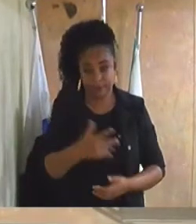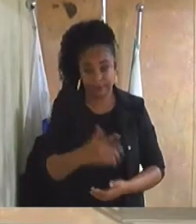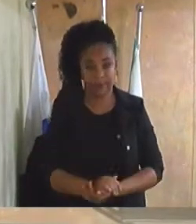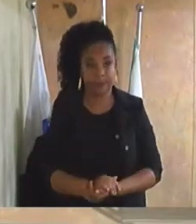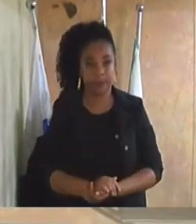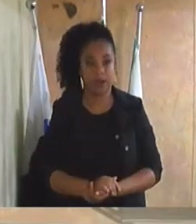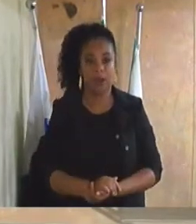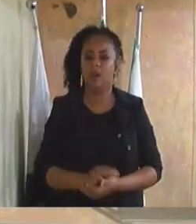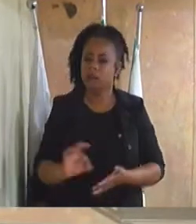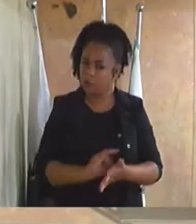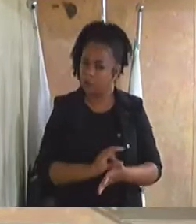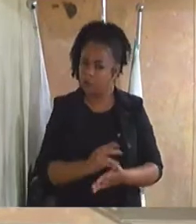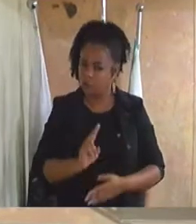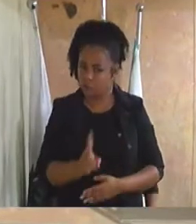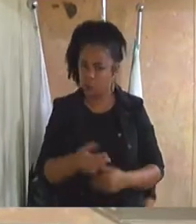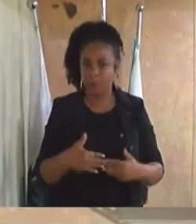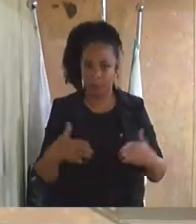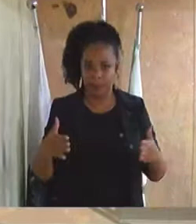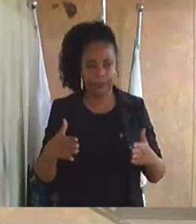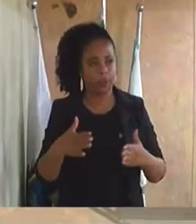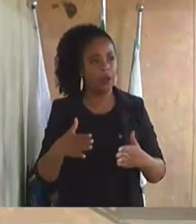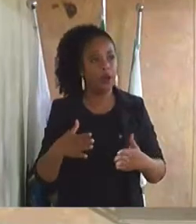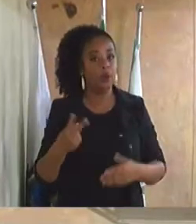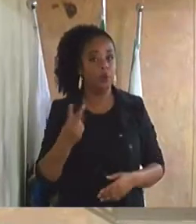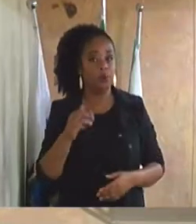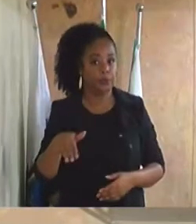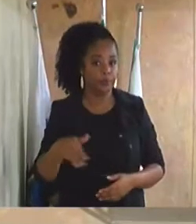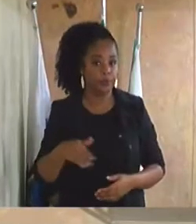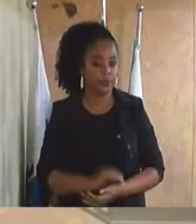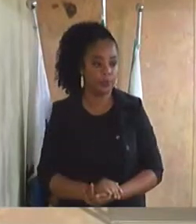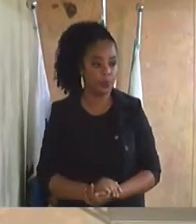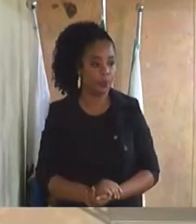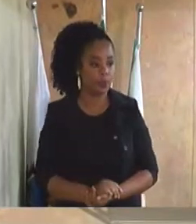As inscrições vão ficar abertas por dois minutos.